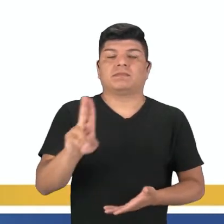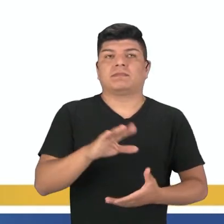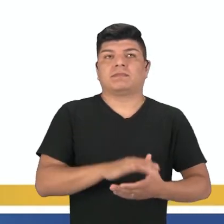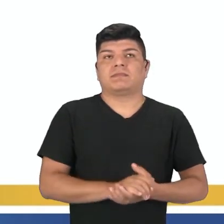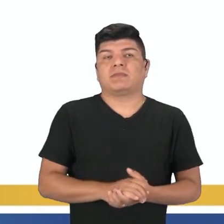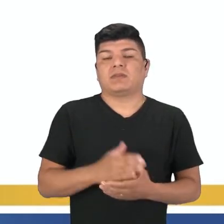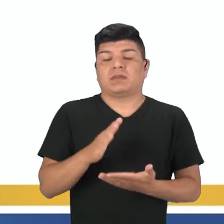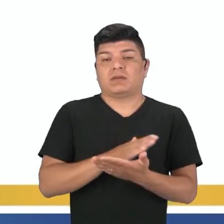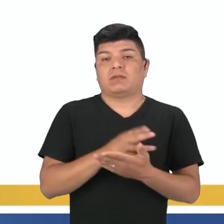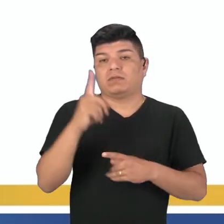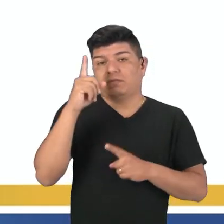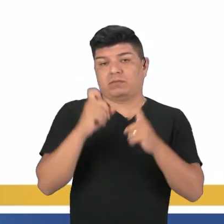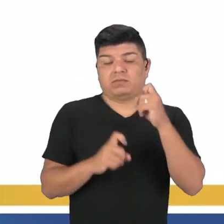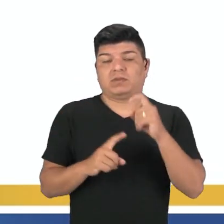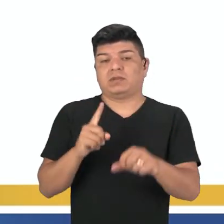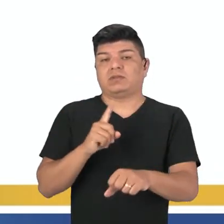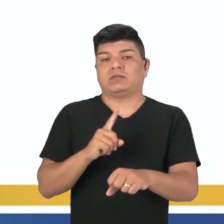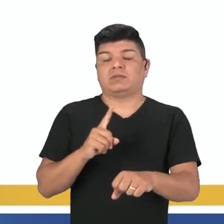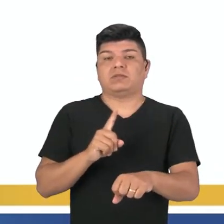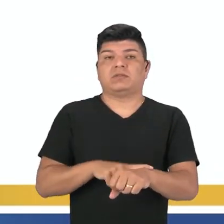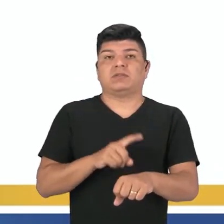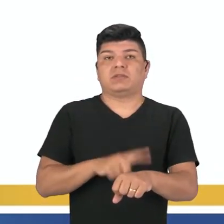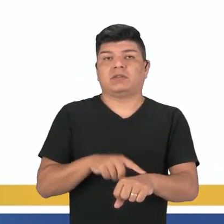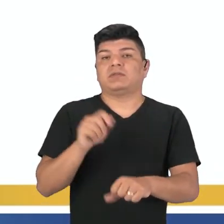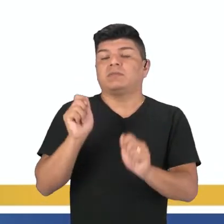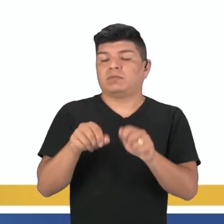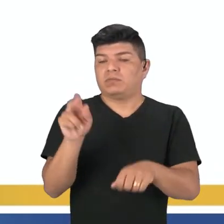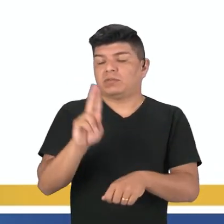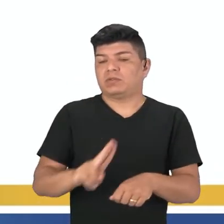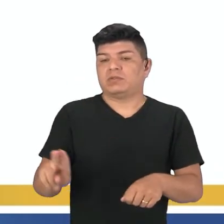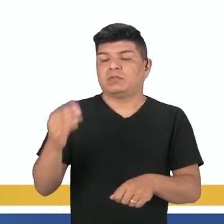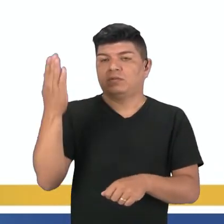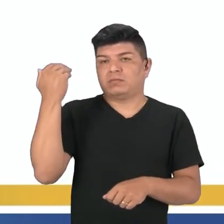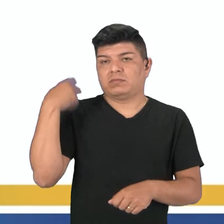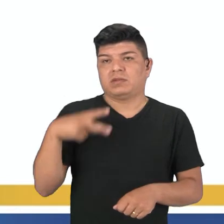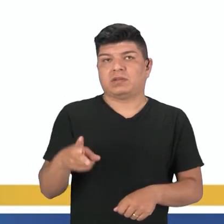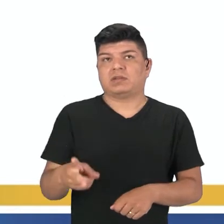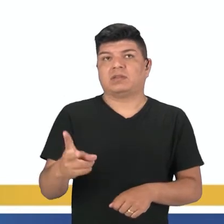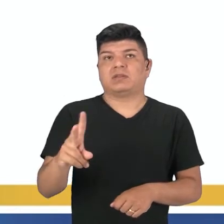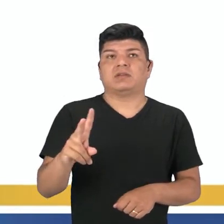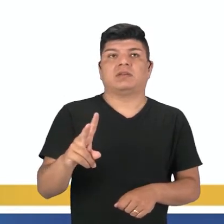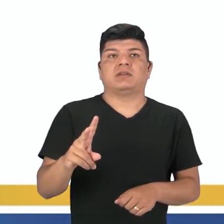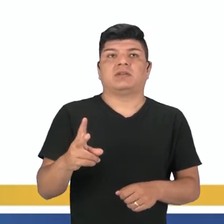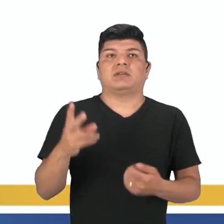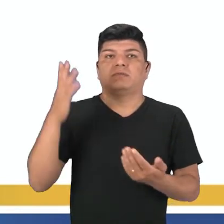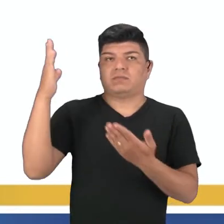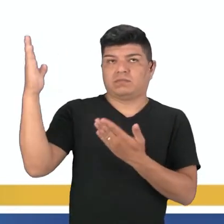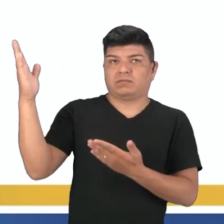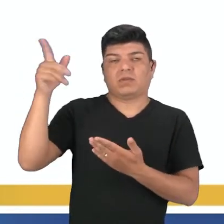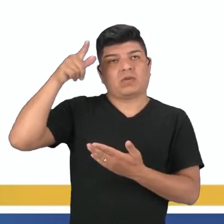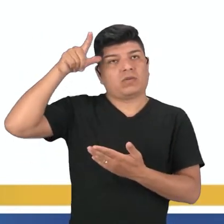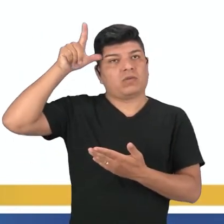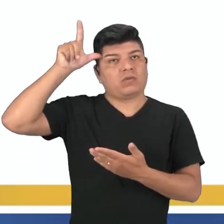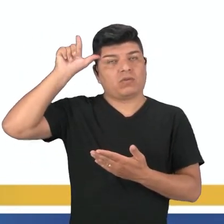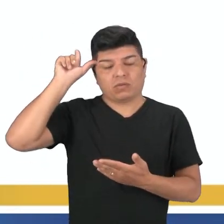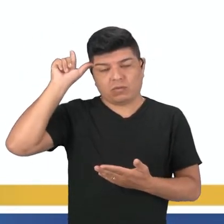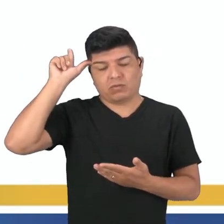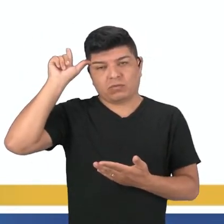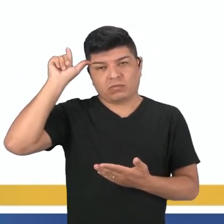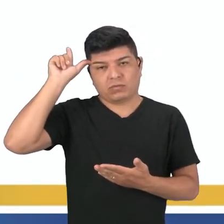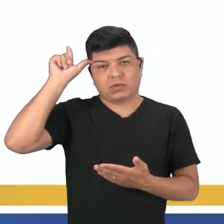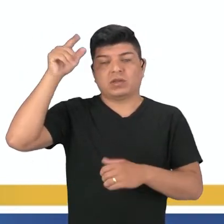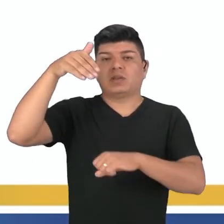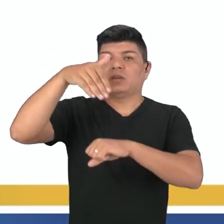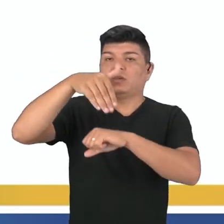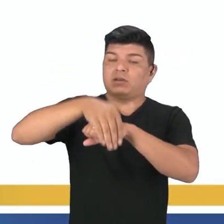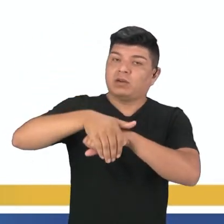Algumas expressões de tempo também podem ser usadas quando a gente fala de past continuous, que seria yesterday, que é ontem, last night,